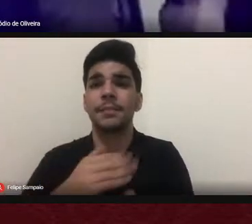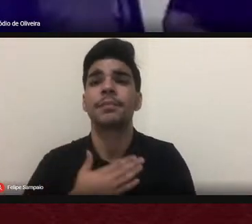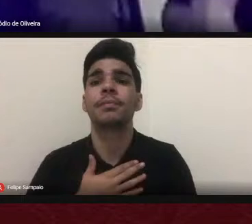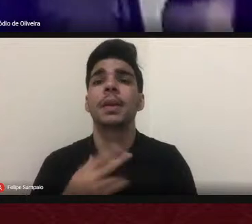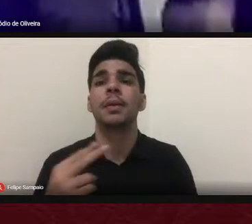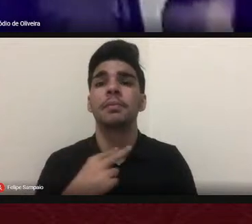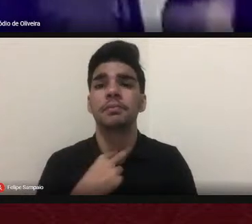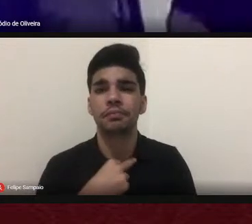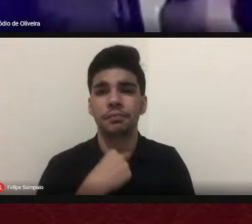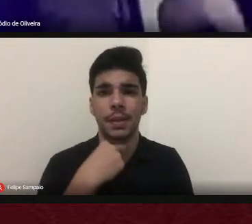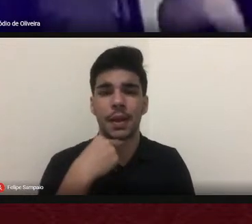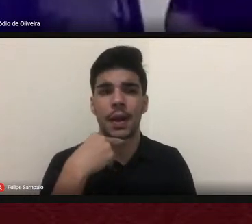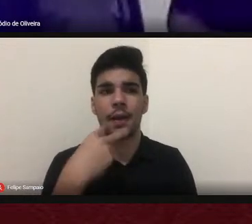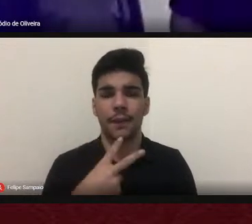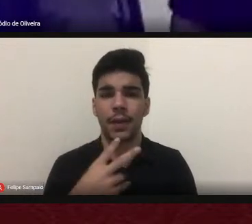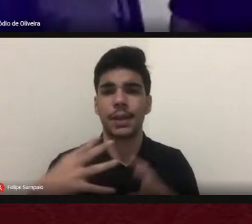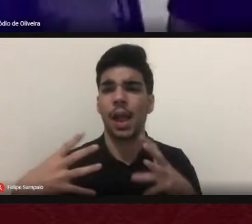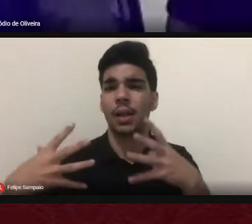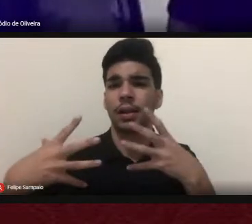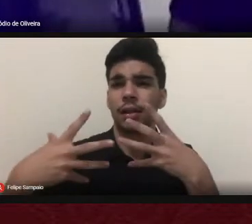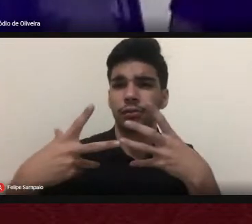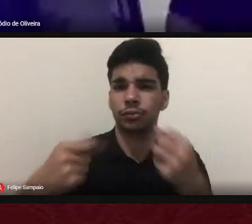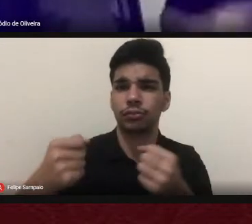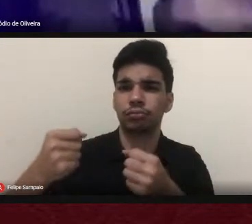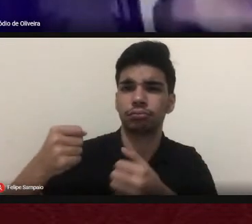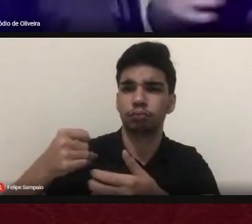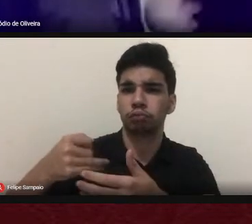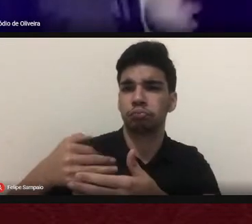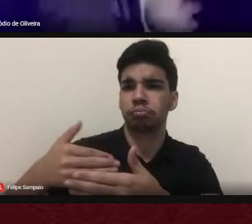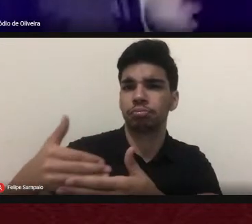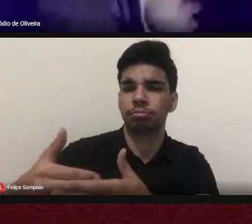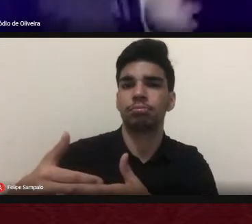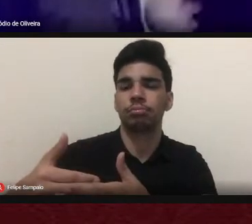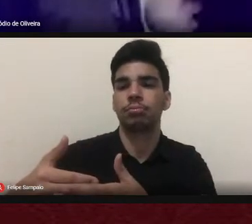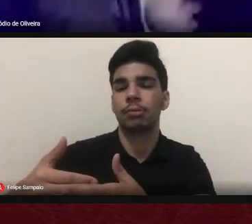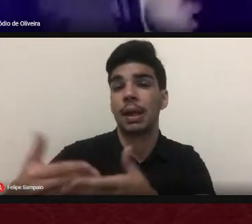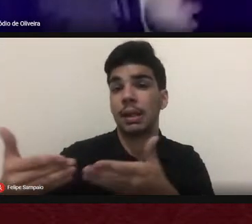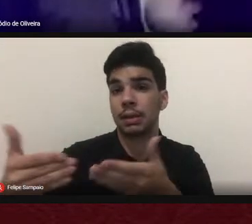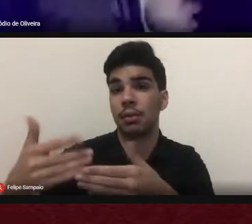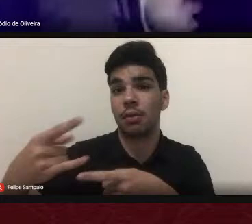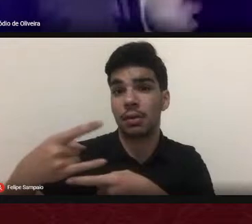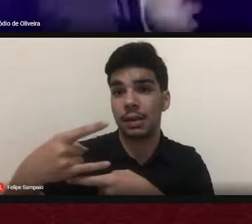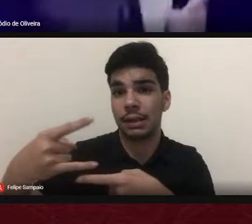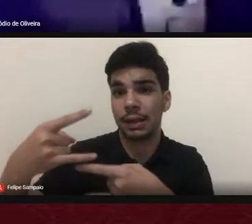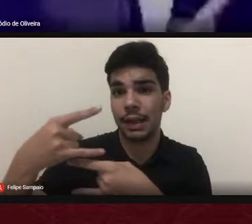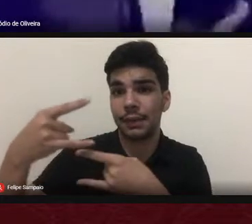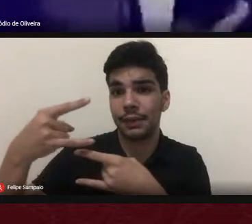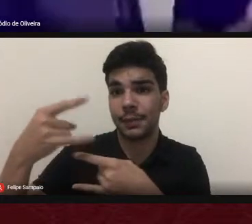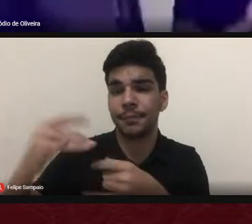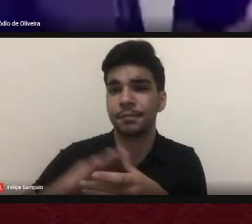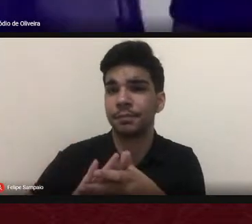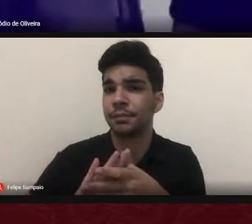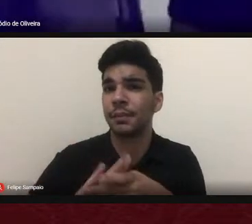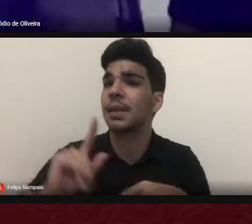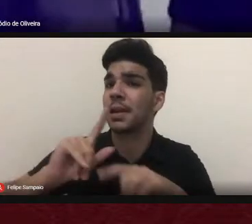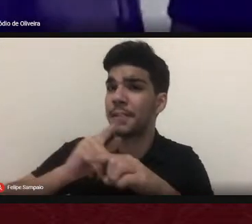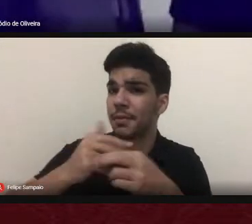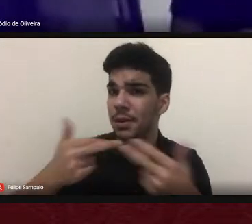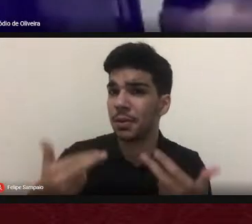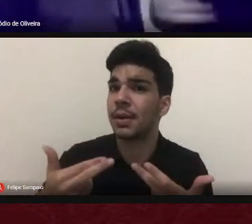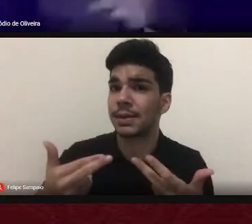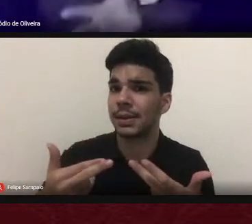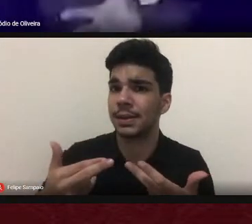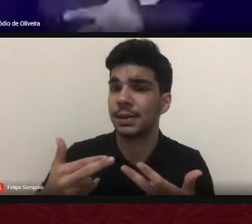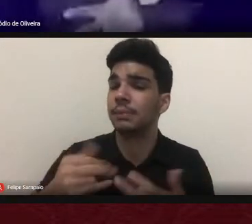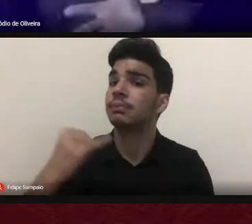unísona a tudo que foi dito acerca disso né é uma coisa muito importante que deve ser